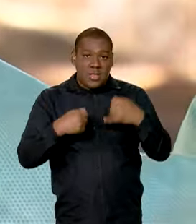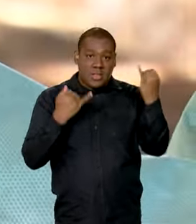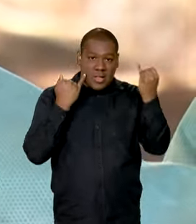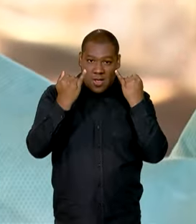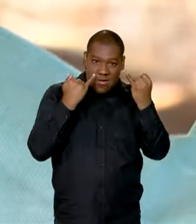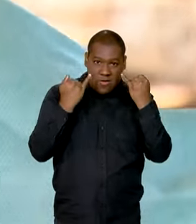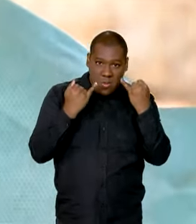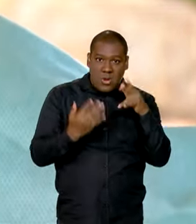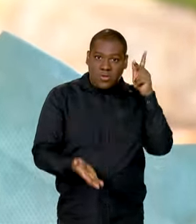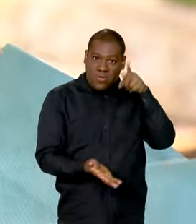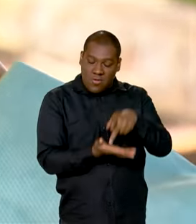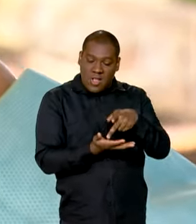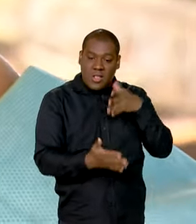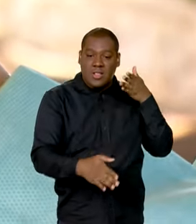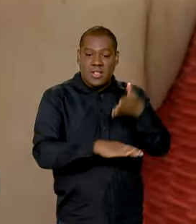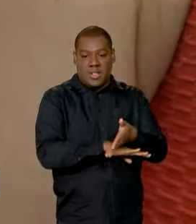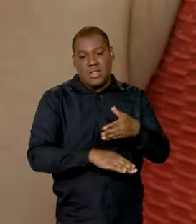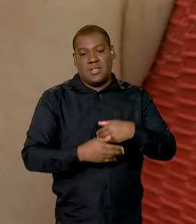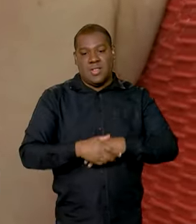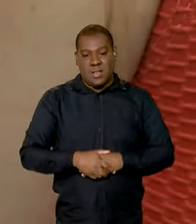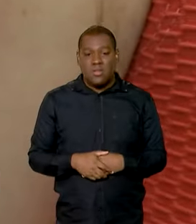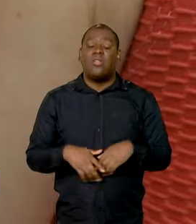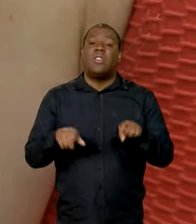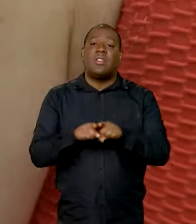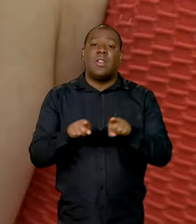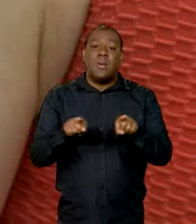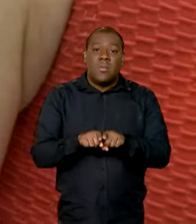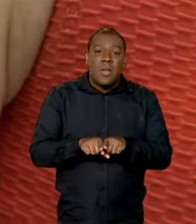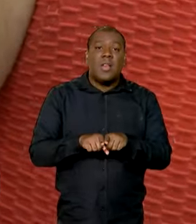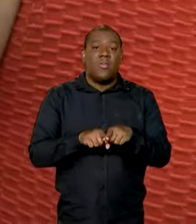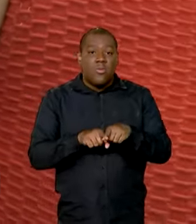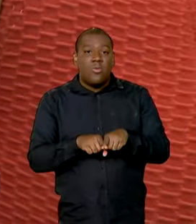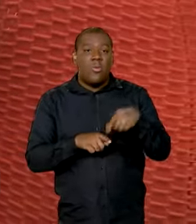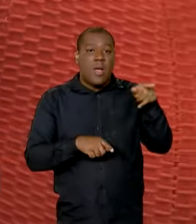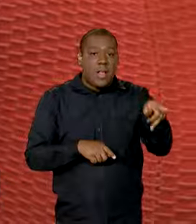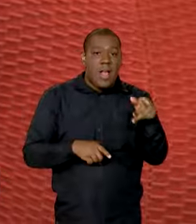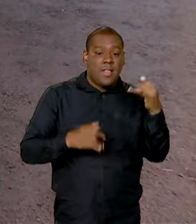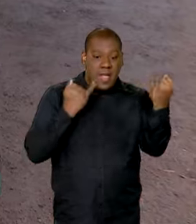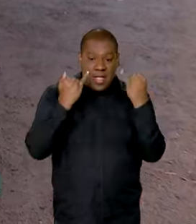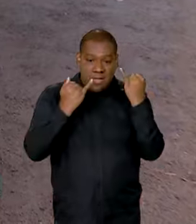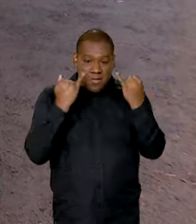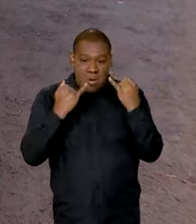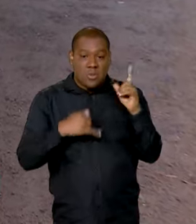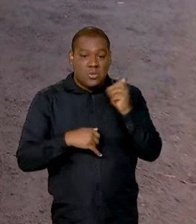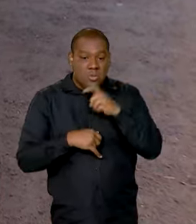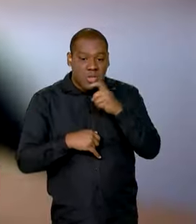propague teorias infundadas que podem gerar medo e desconfiança.